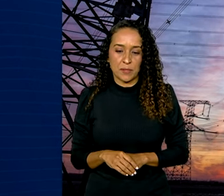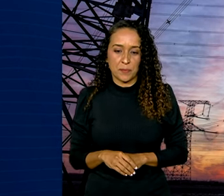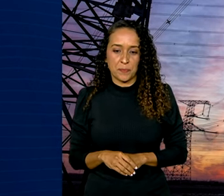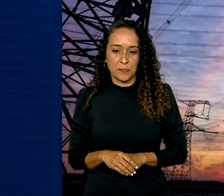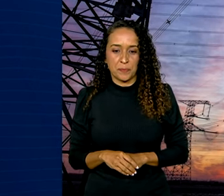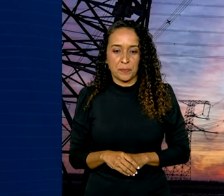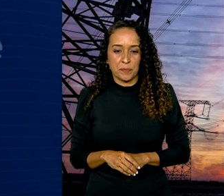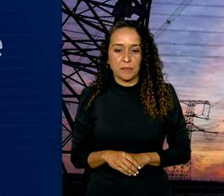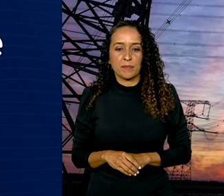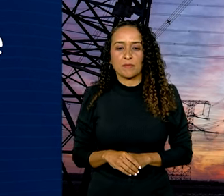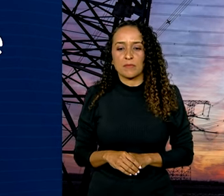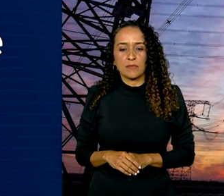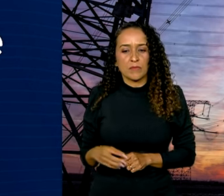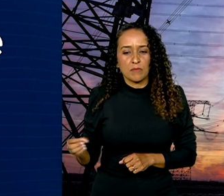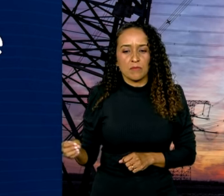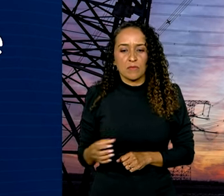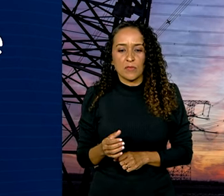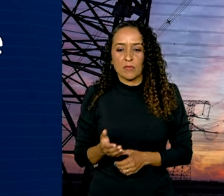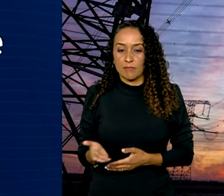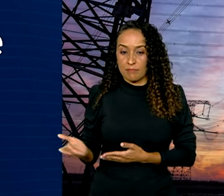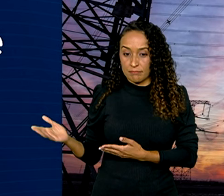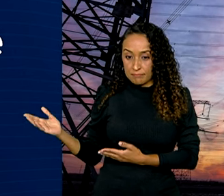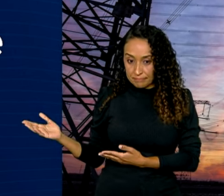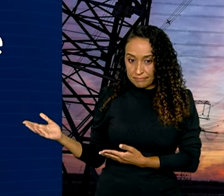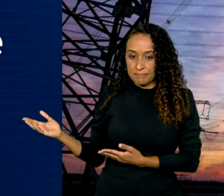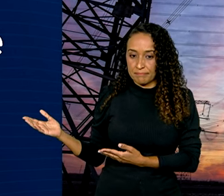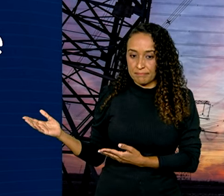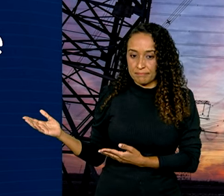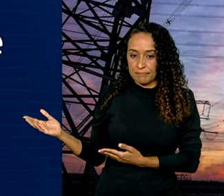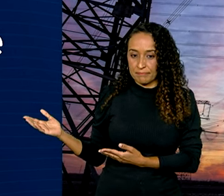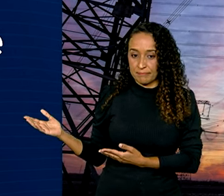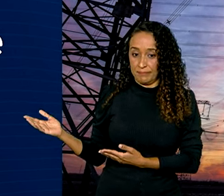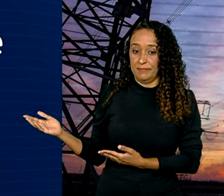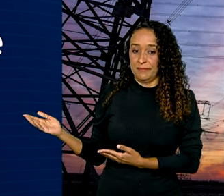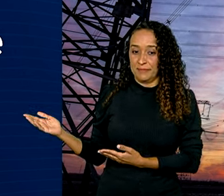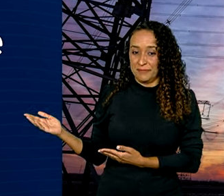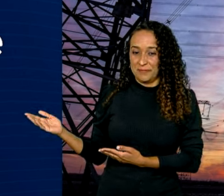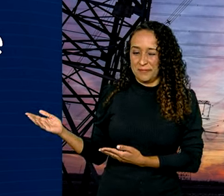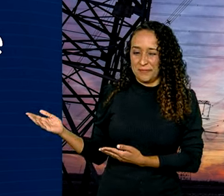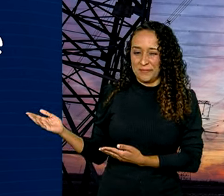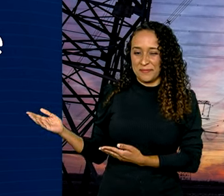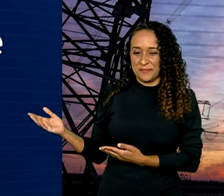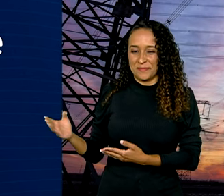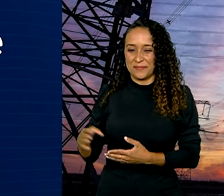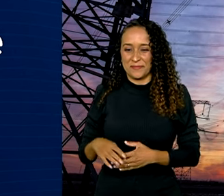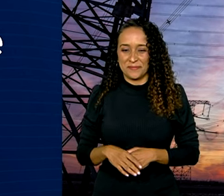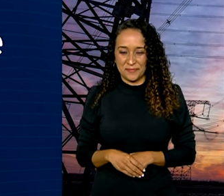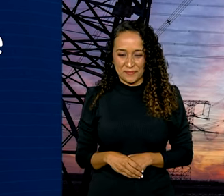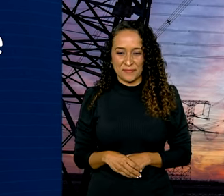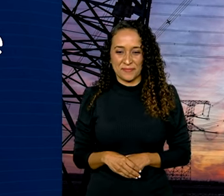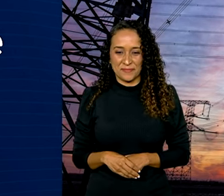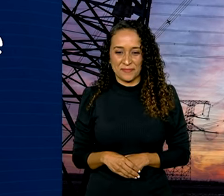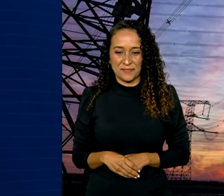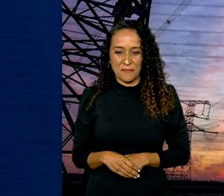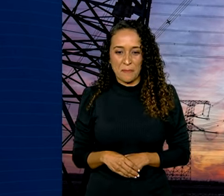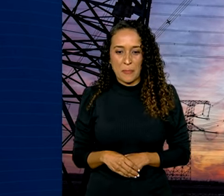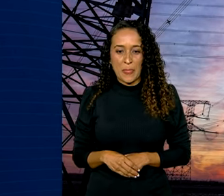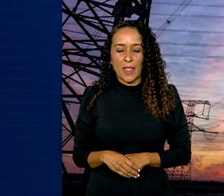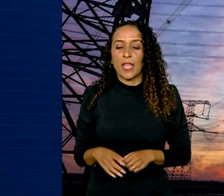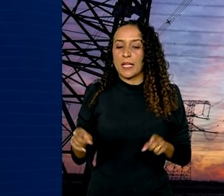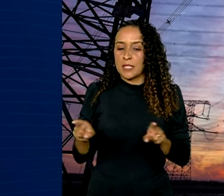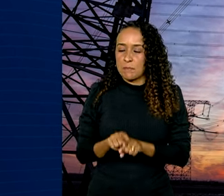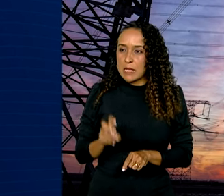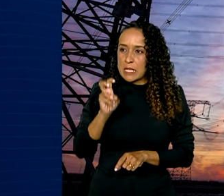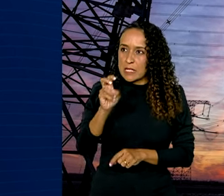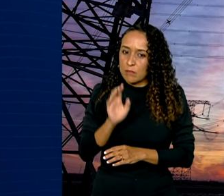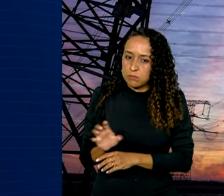reais. As novas linhas de transmissão terão 4.471 quilômetros de extensão, passando